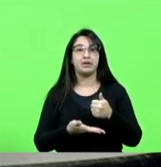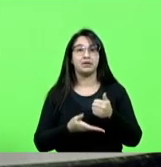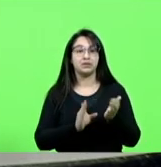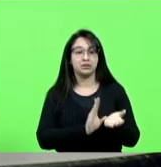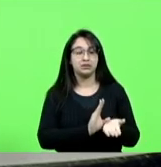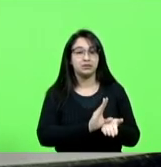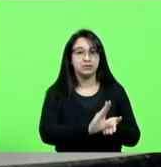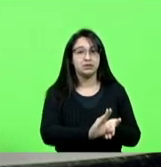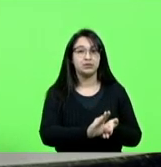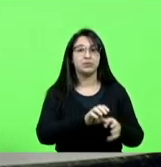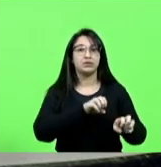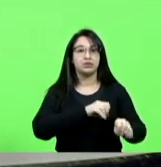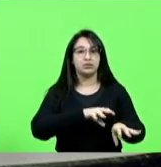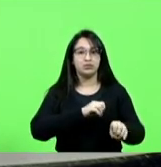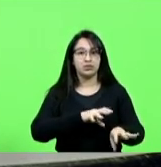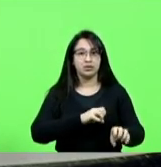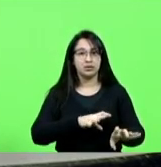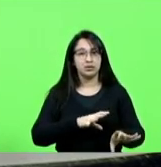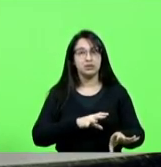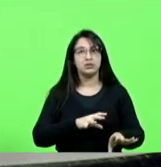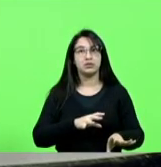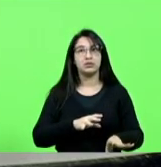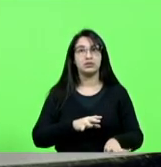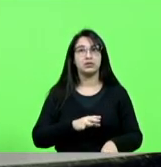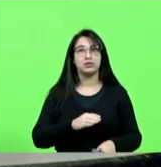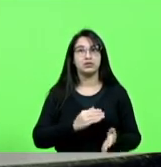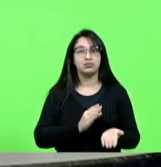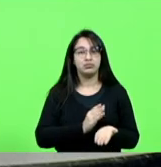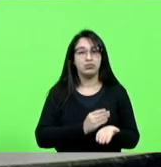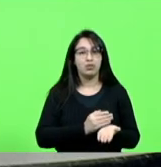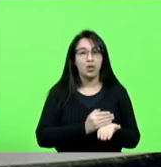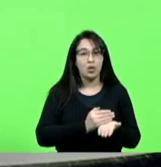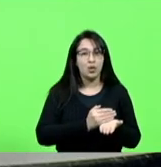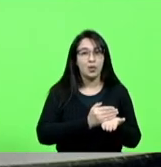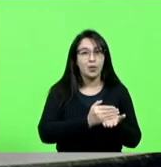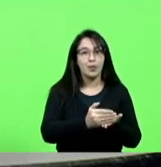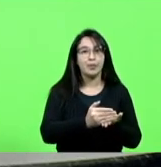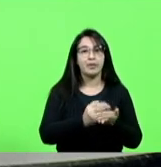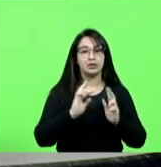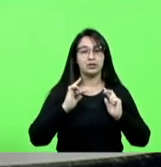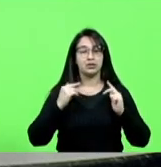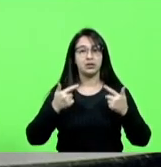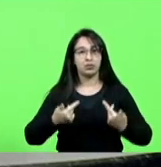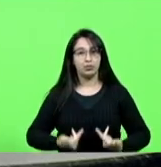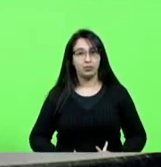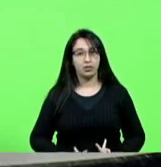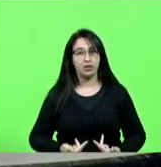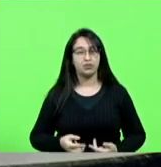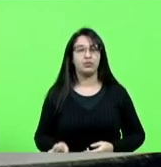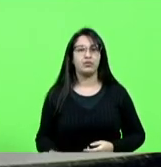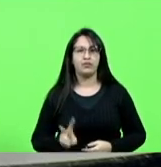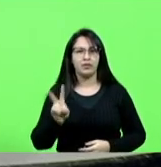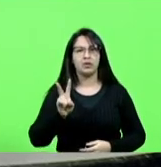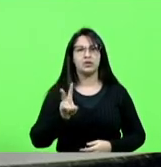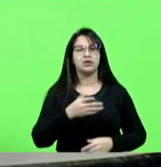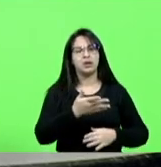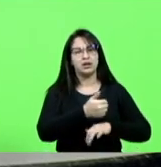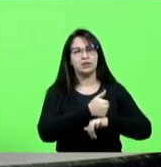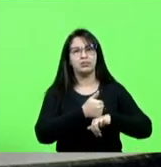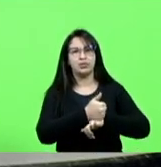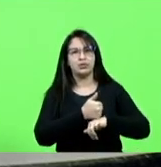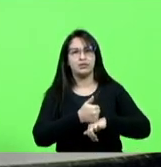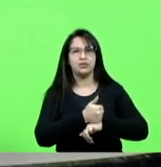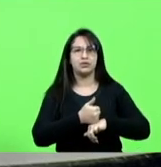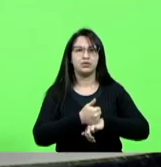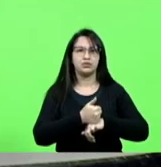educação, naturalmente, que elas iniciam pelo ser humano, pela valorização profissional de quem acolhe